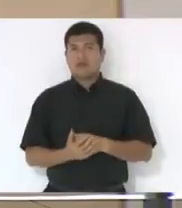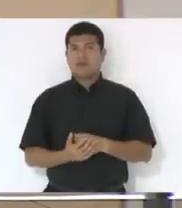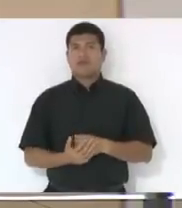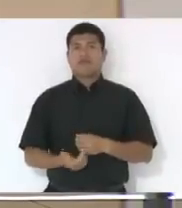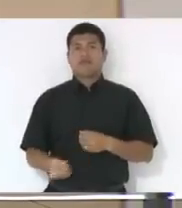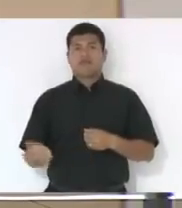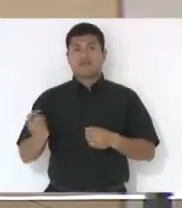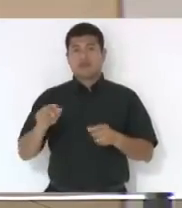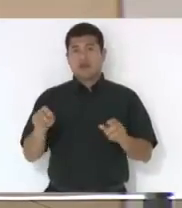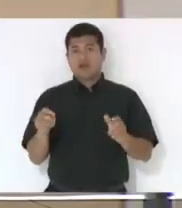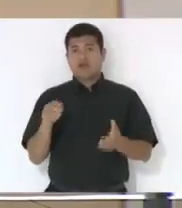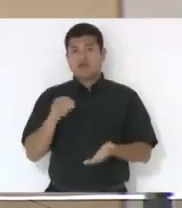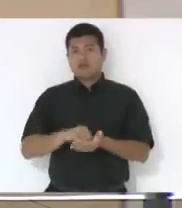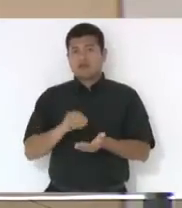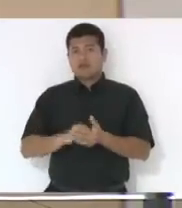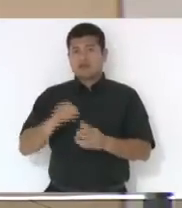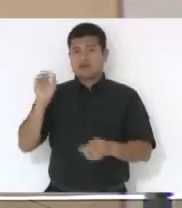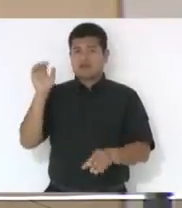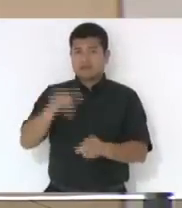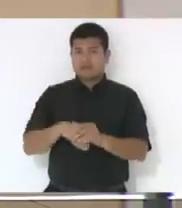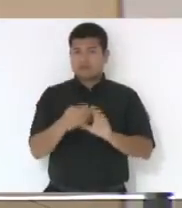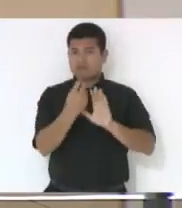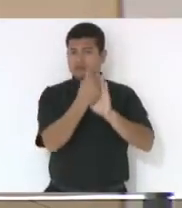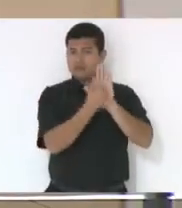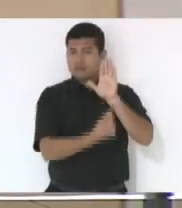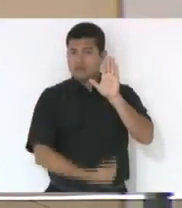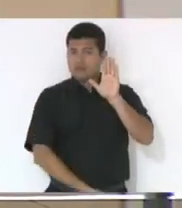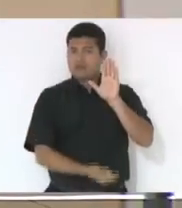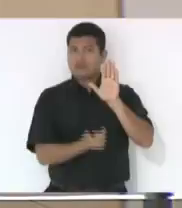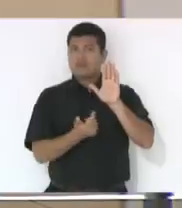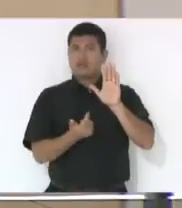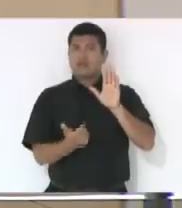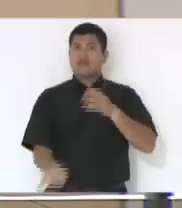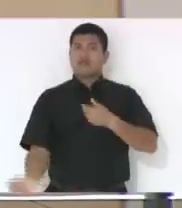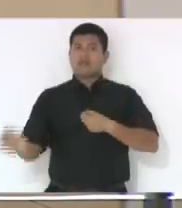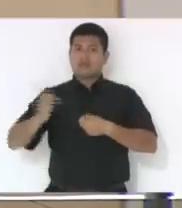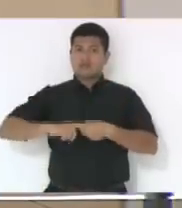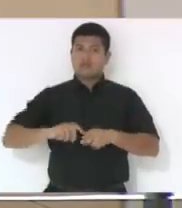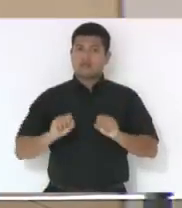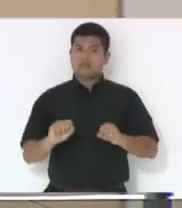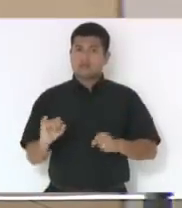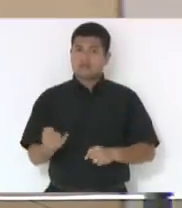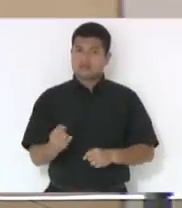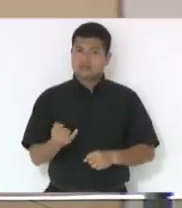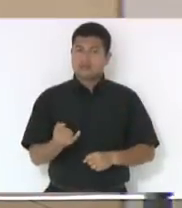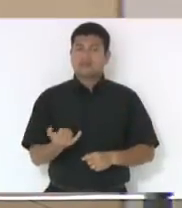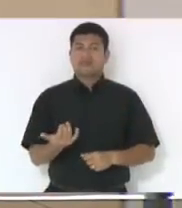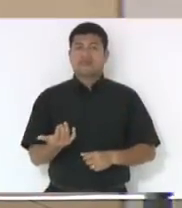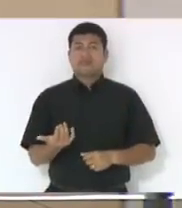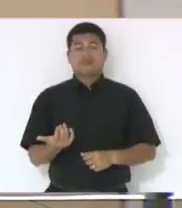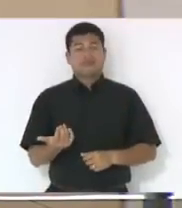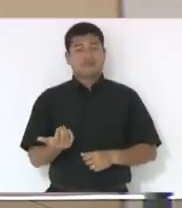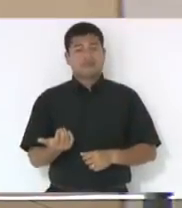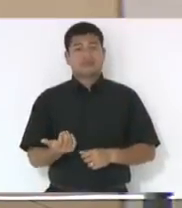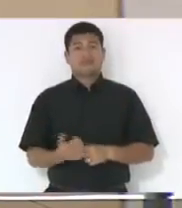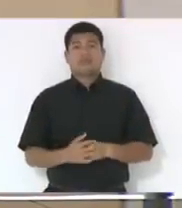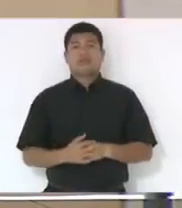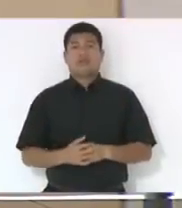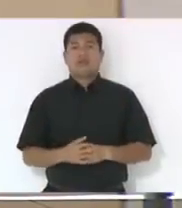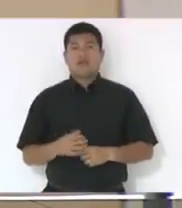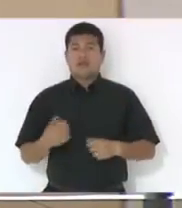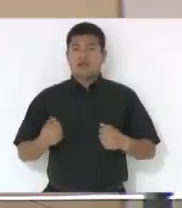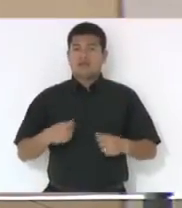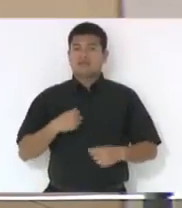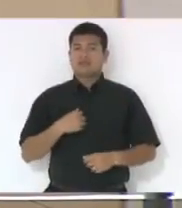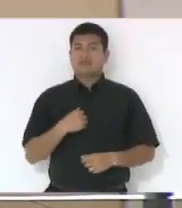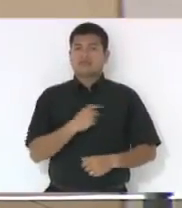orçamento, janeiro, poderemos estar aqui de volta. Espero que amanhã a possa se liberar. Esta presidência comunica que